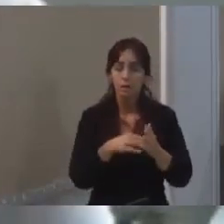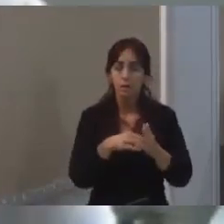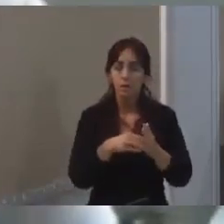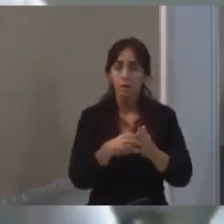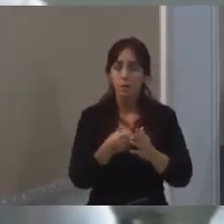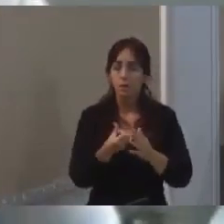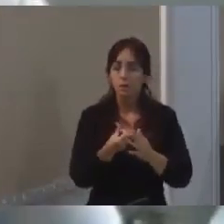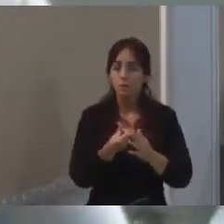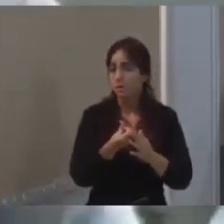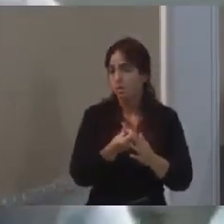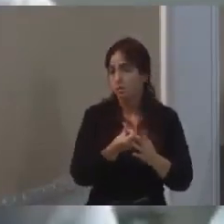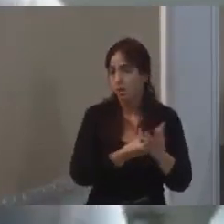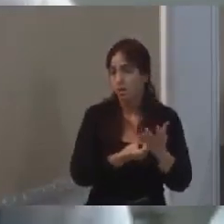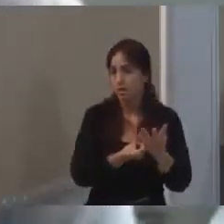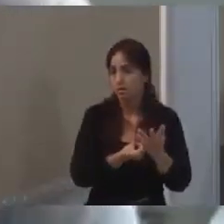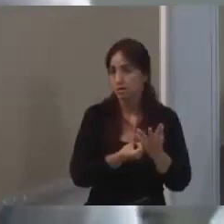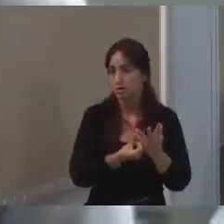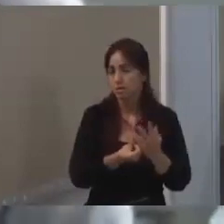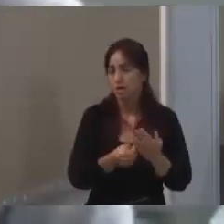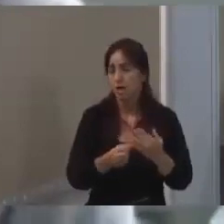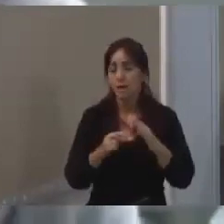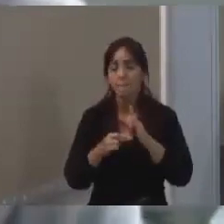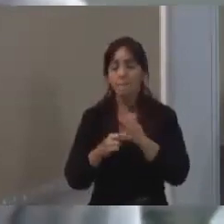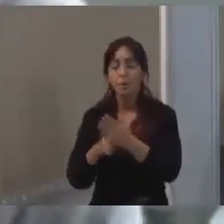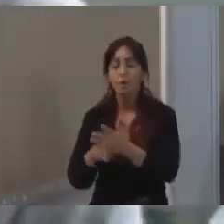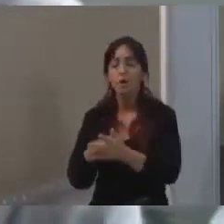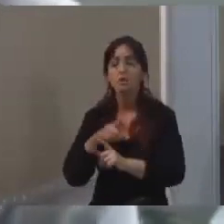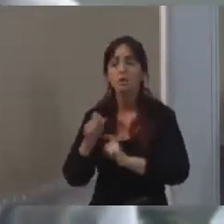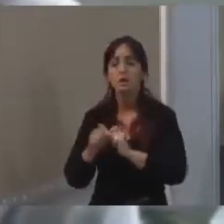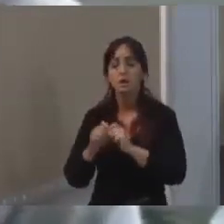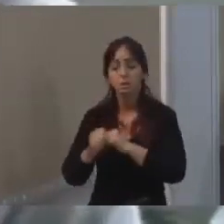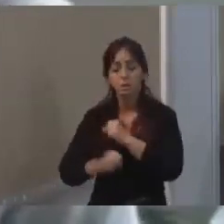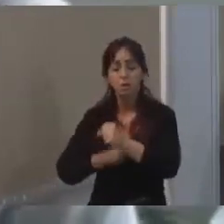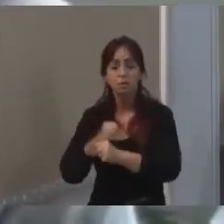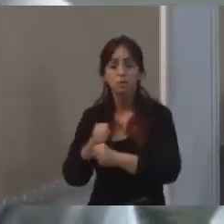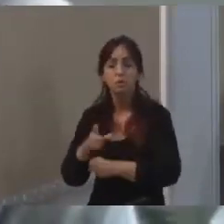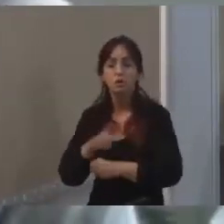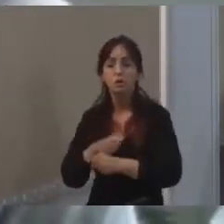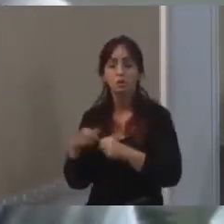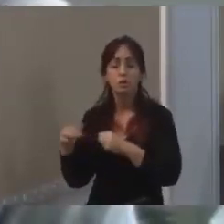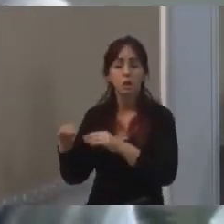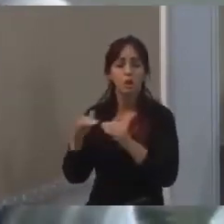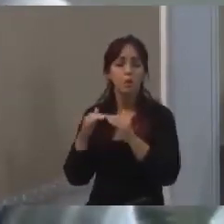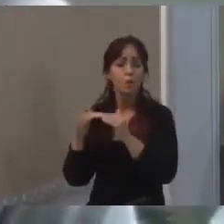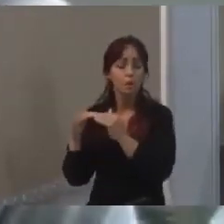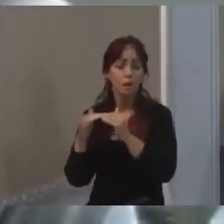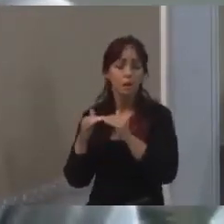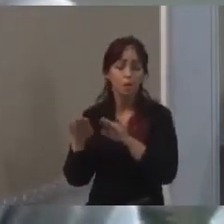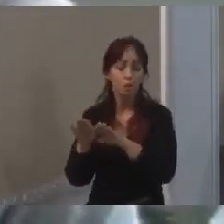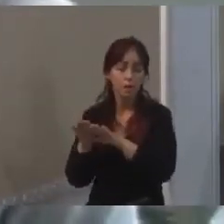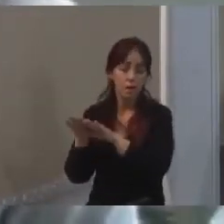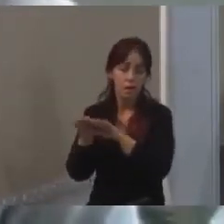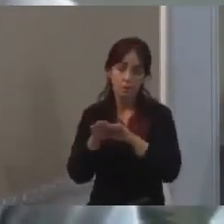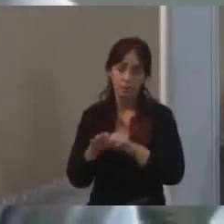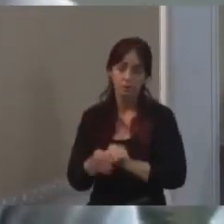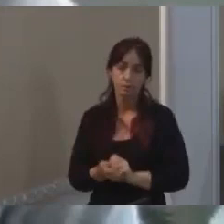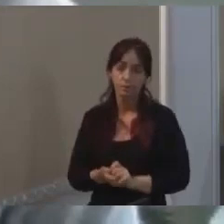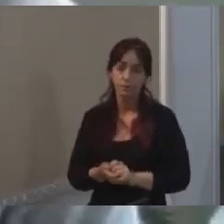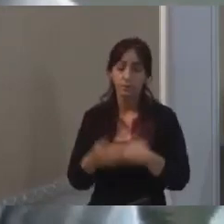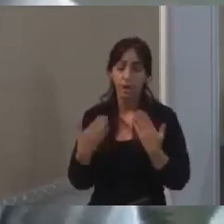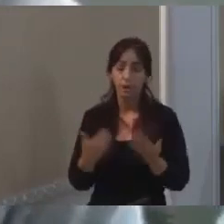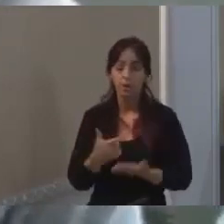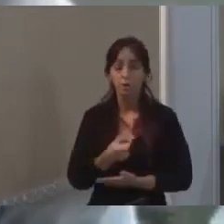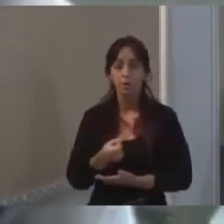diferença, aponta para que tenhamos um equilíbrio ou um pequeno superávit no final de 2023. Agora,